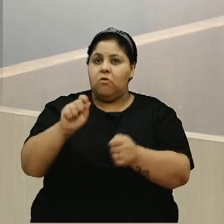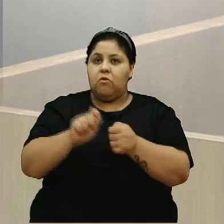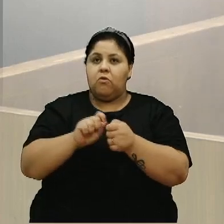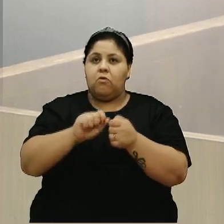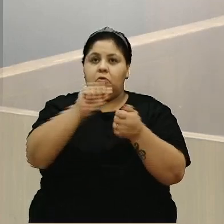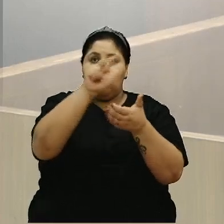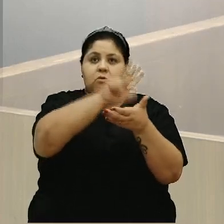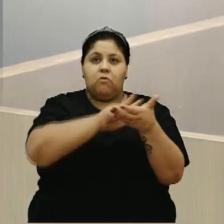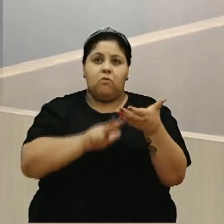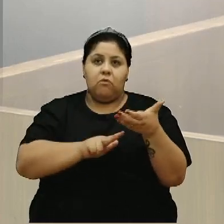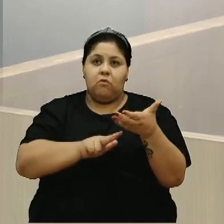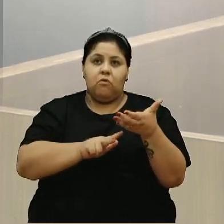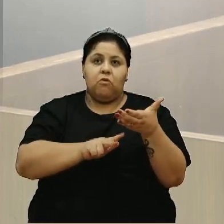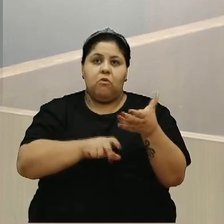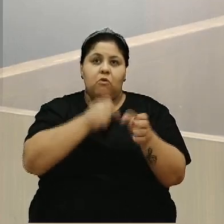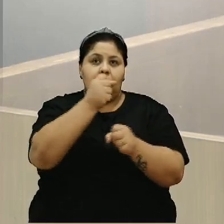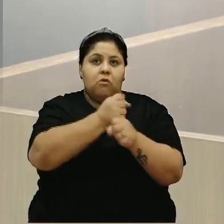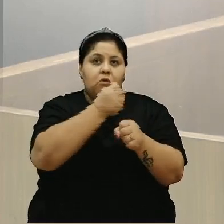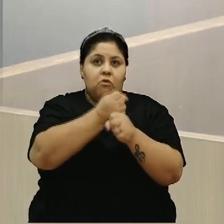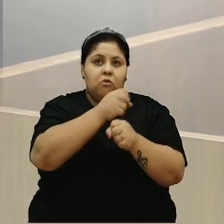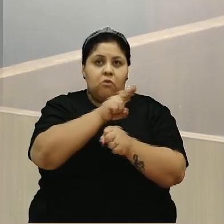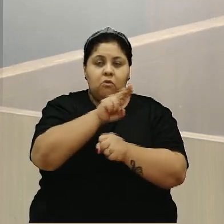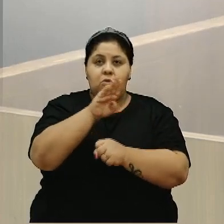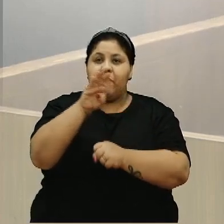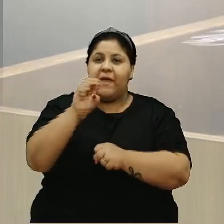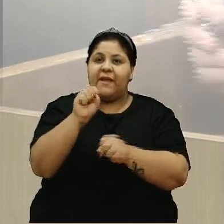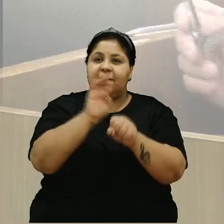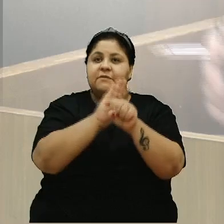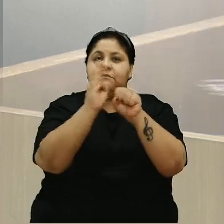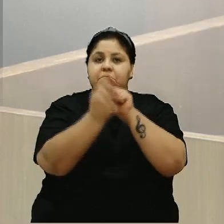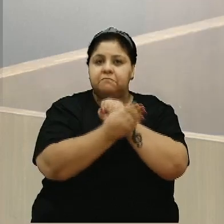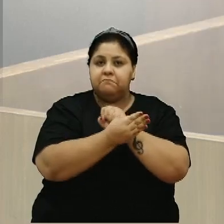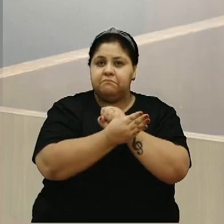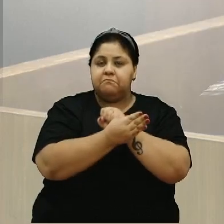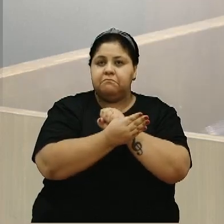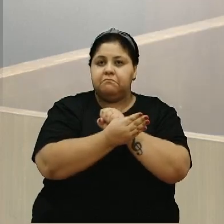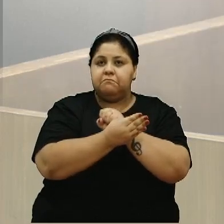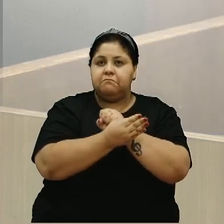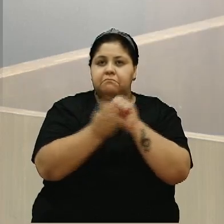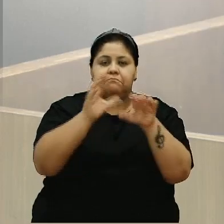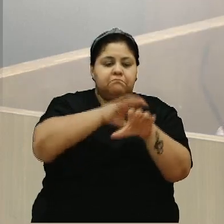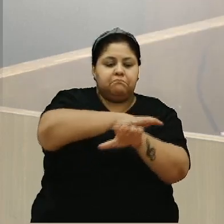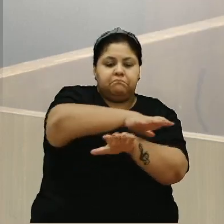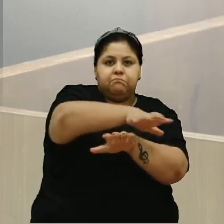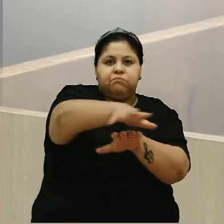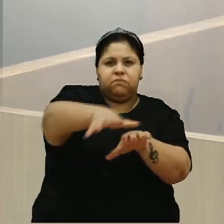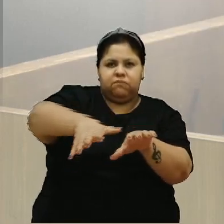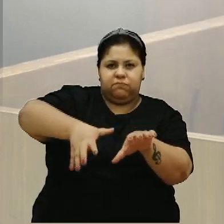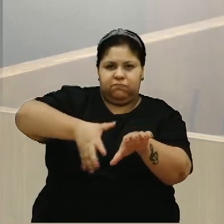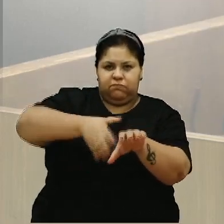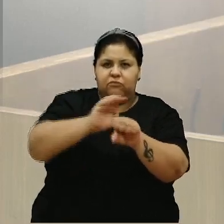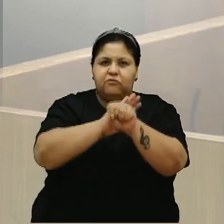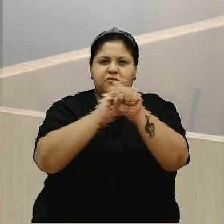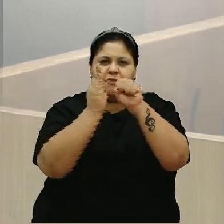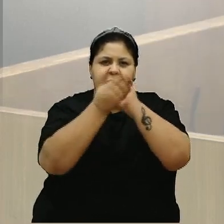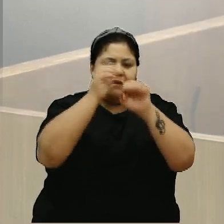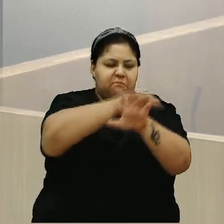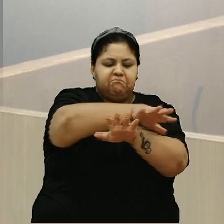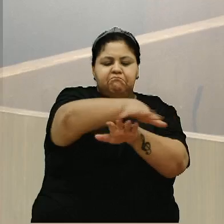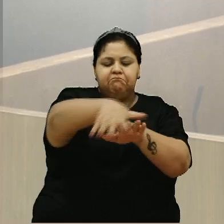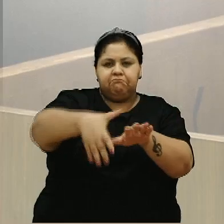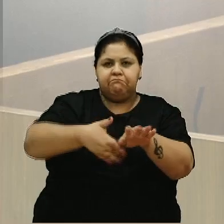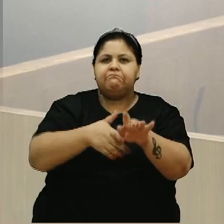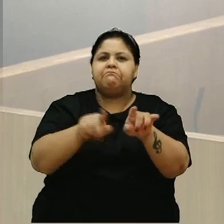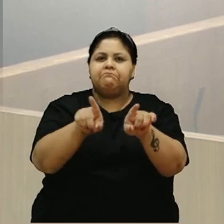para reformar a UBS do Centenário 2. Que pega ali Centenário, Centenário 2 também, e também